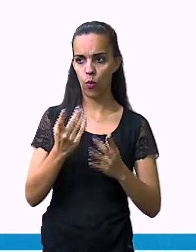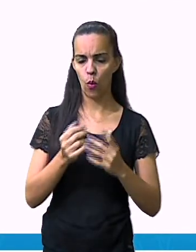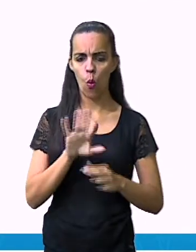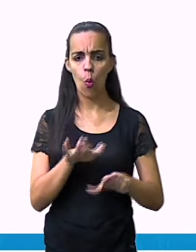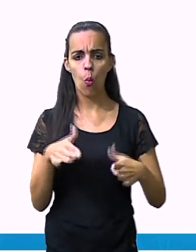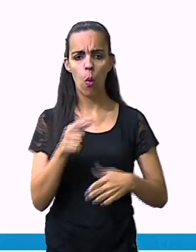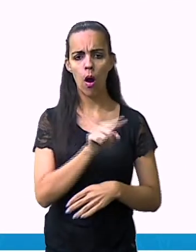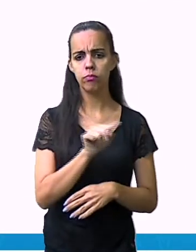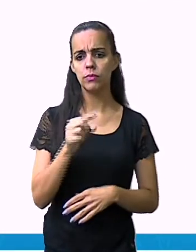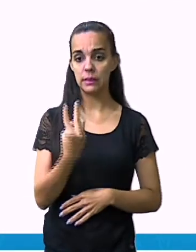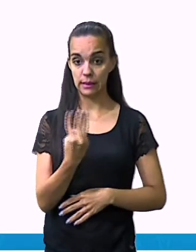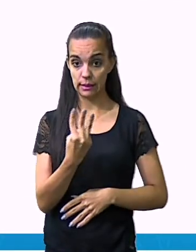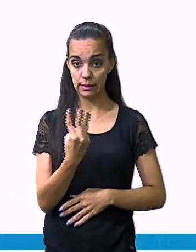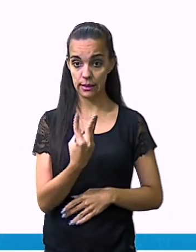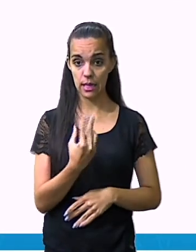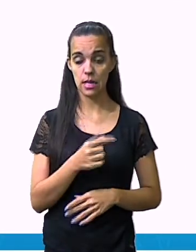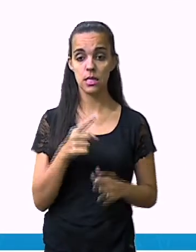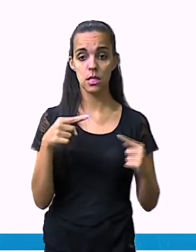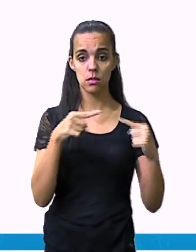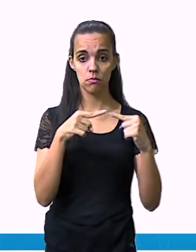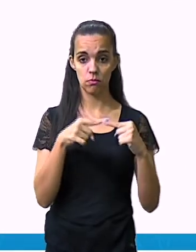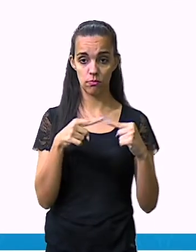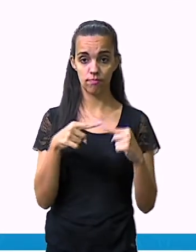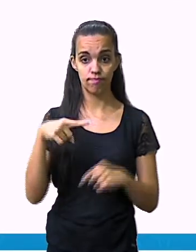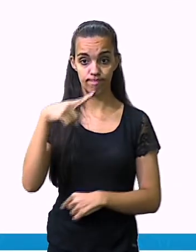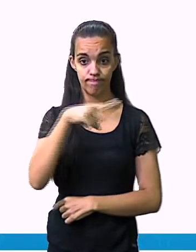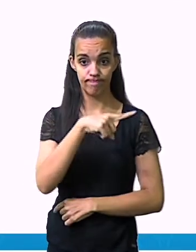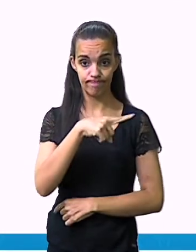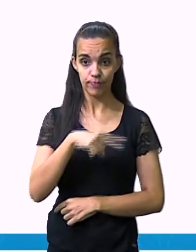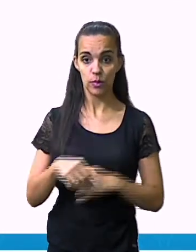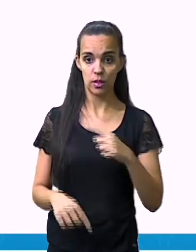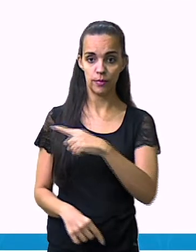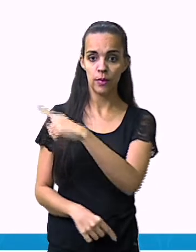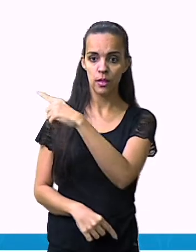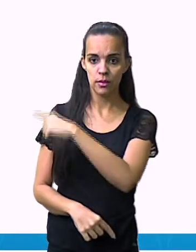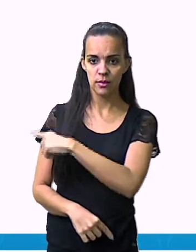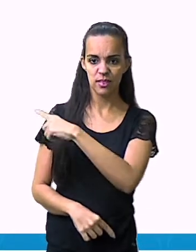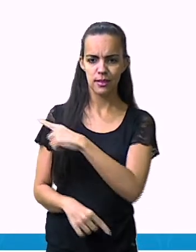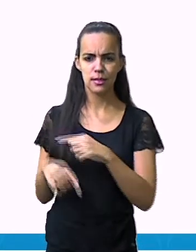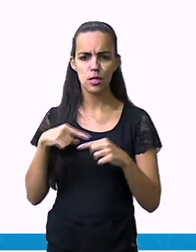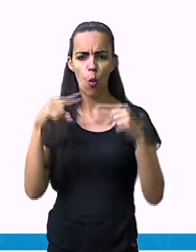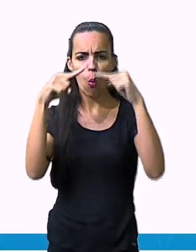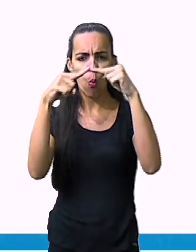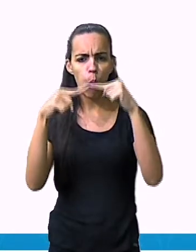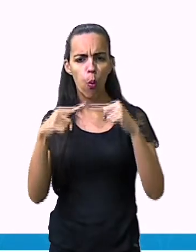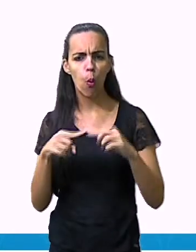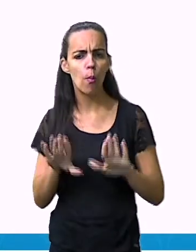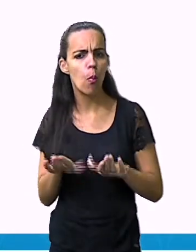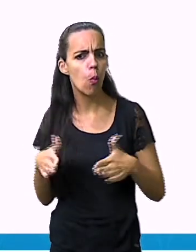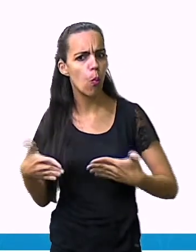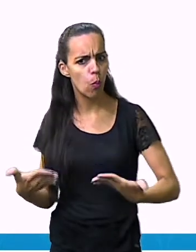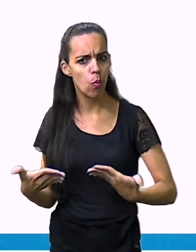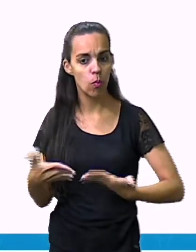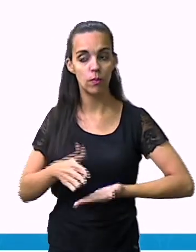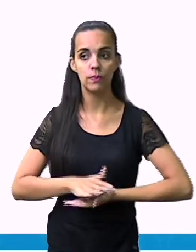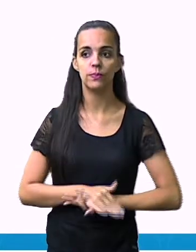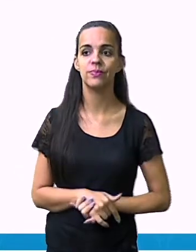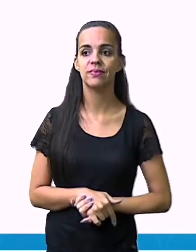produtos indica aqui que esse objeto, ele é inflamável?